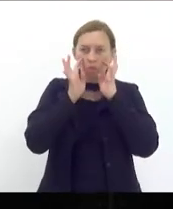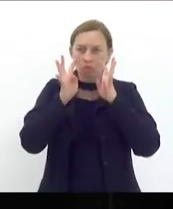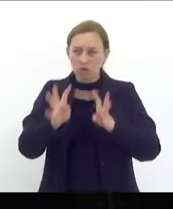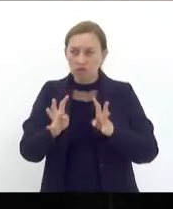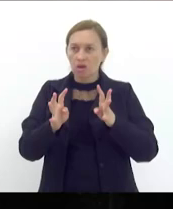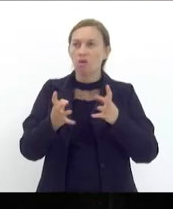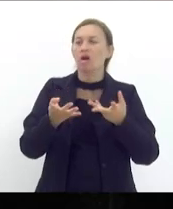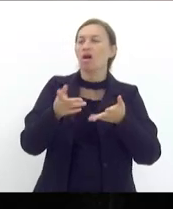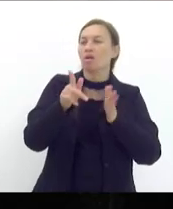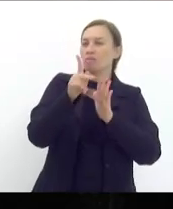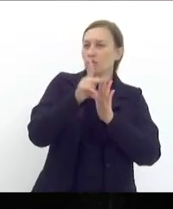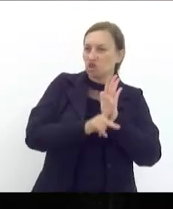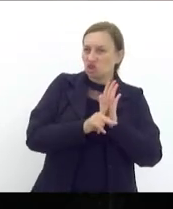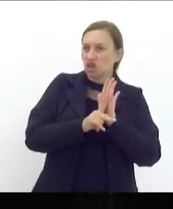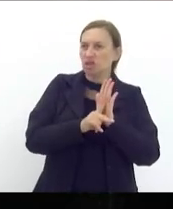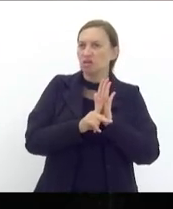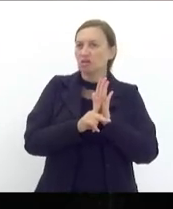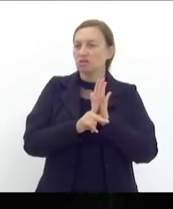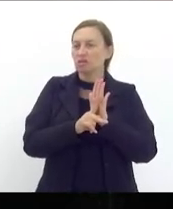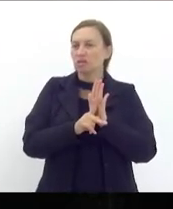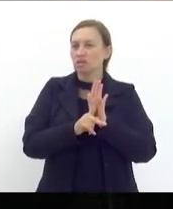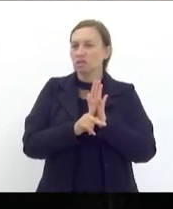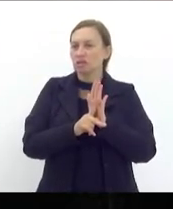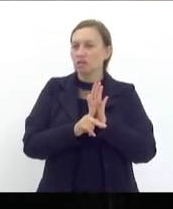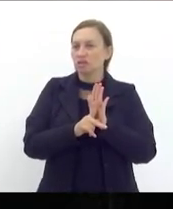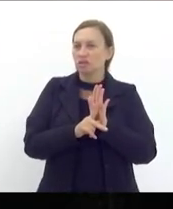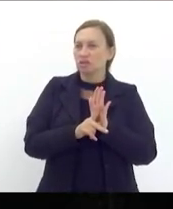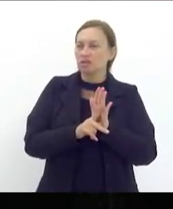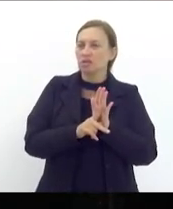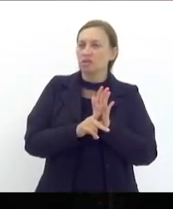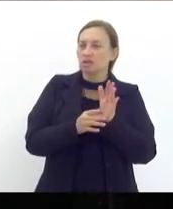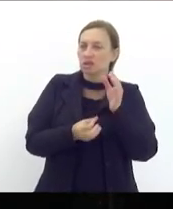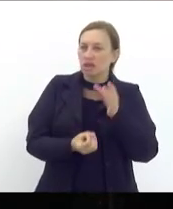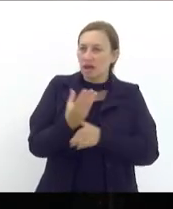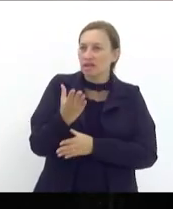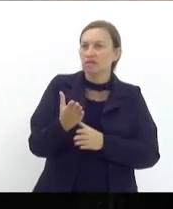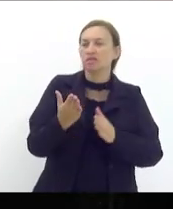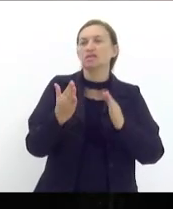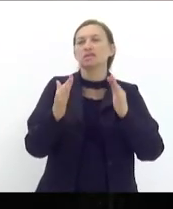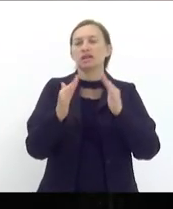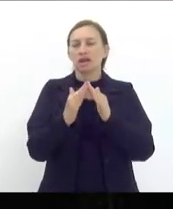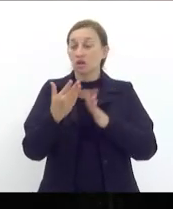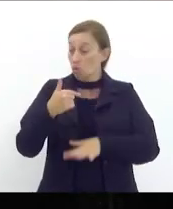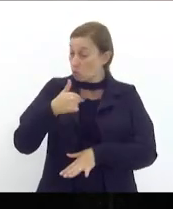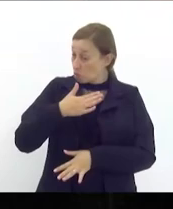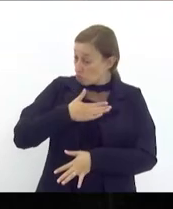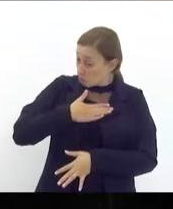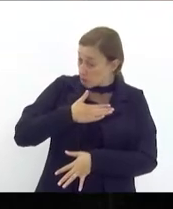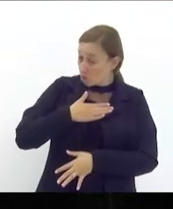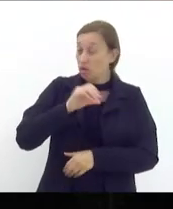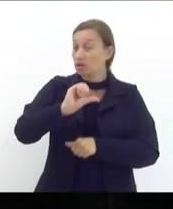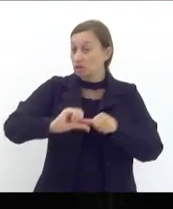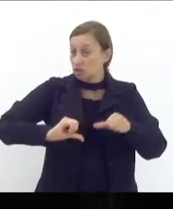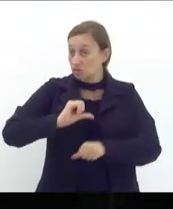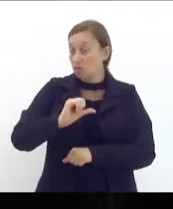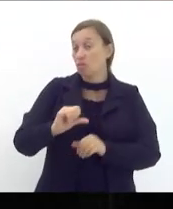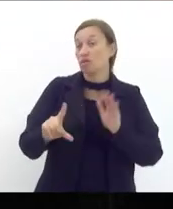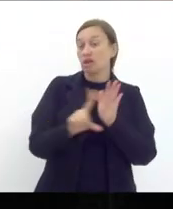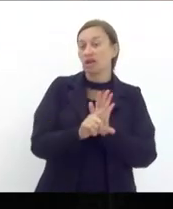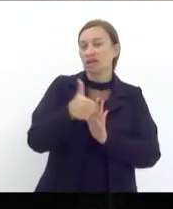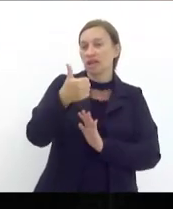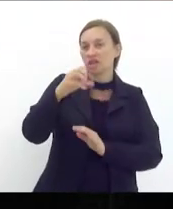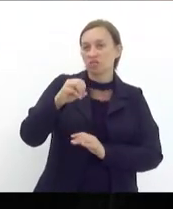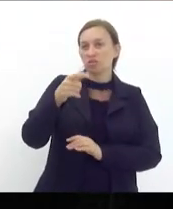projetos que são oriundos desta casa como este de minha autoria que se transformou na lei 10.028